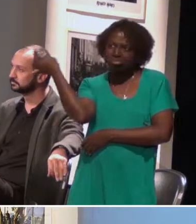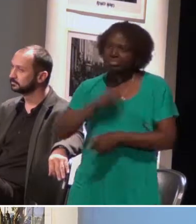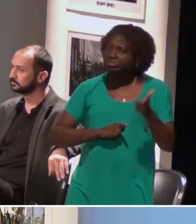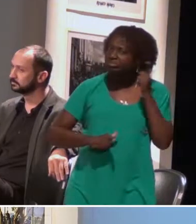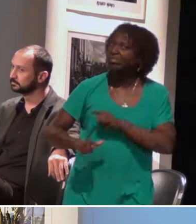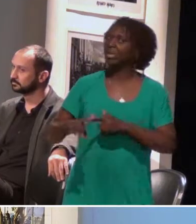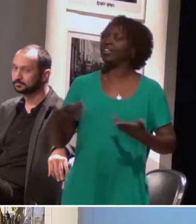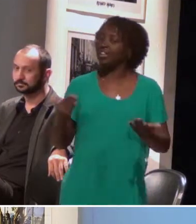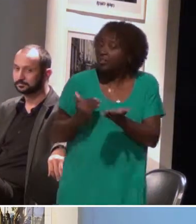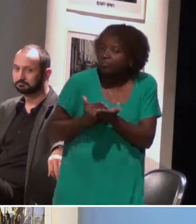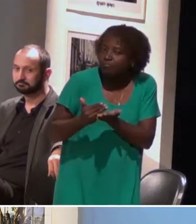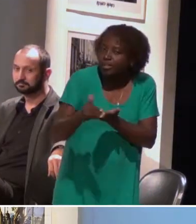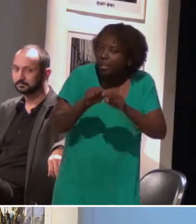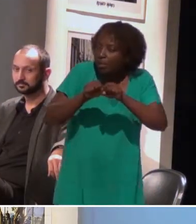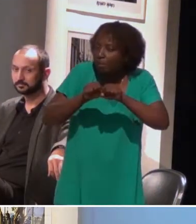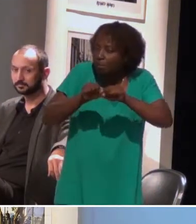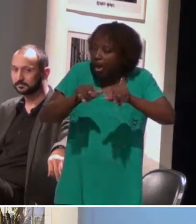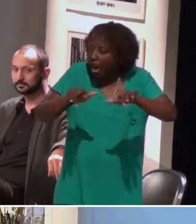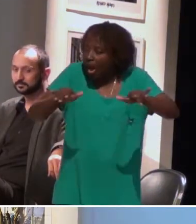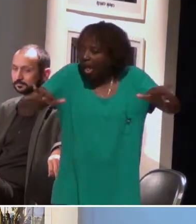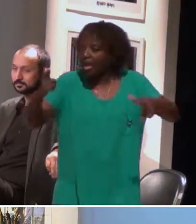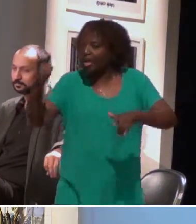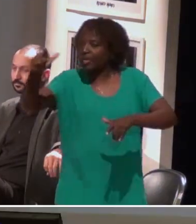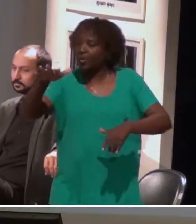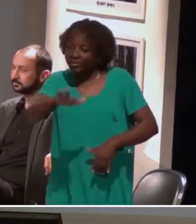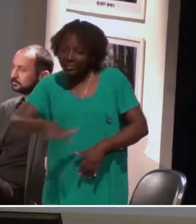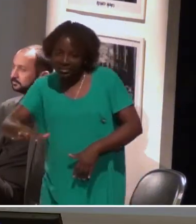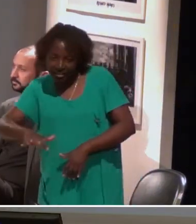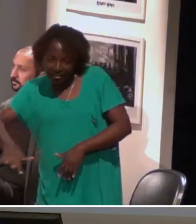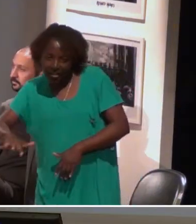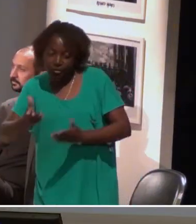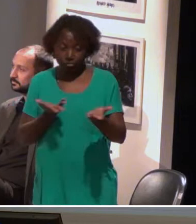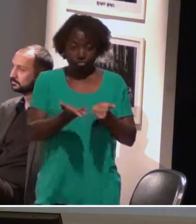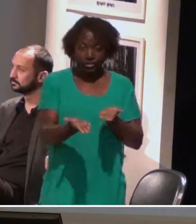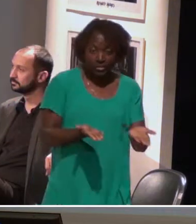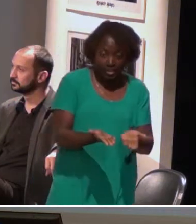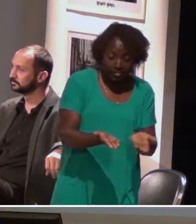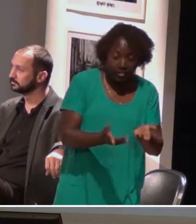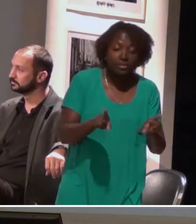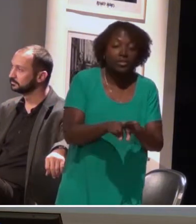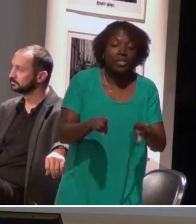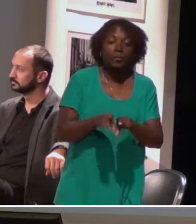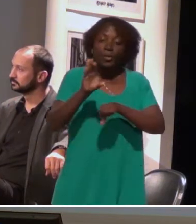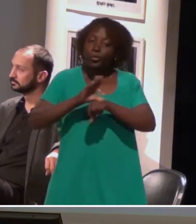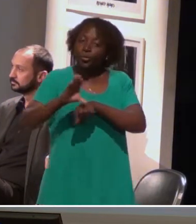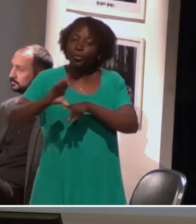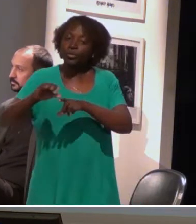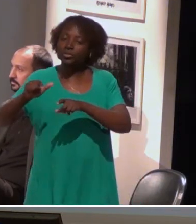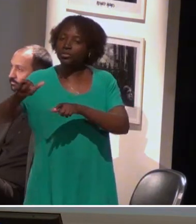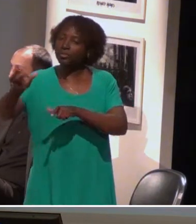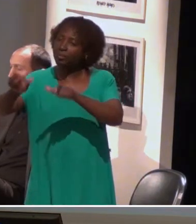começando a expandir isso para outros setores da emergência. Então, e os cursos para a comunidade, que são as